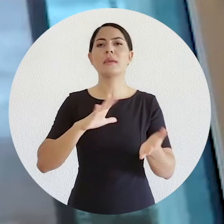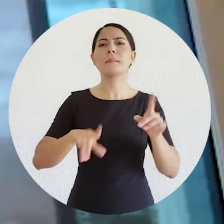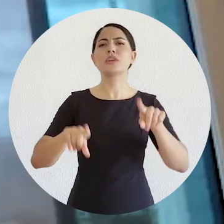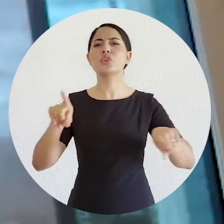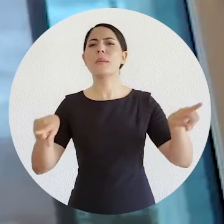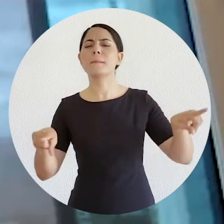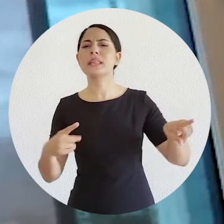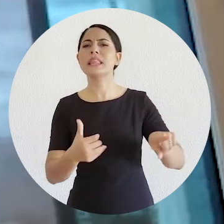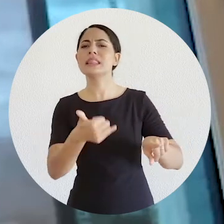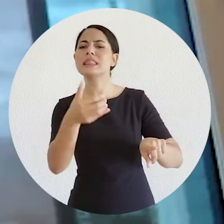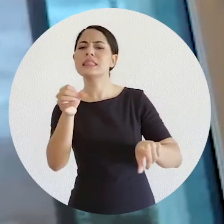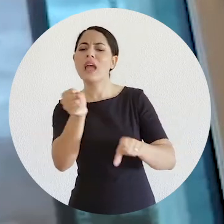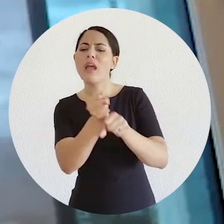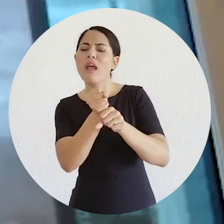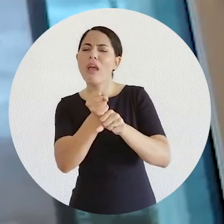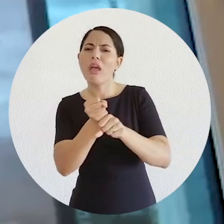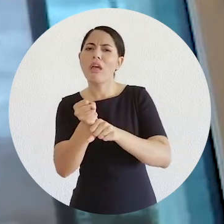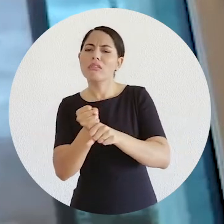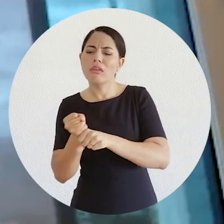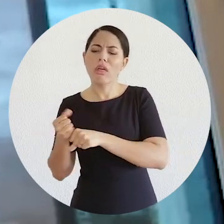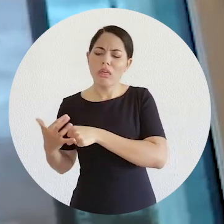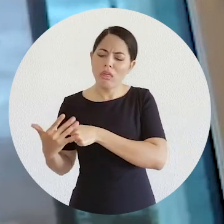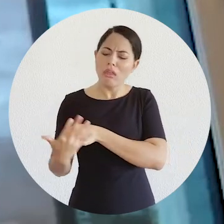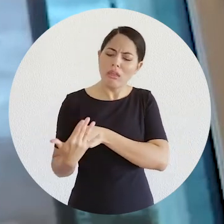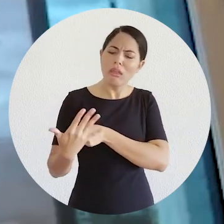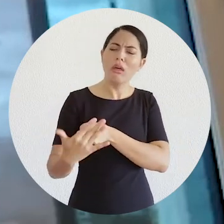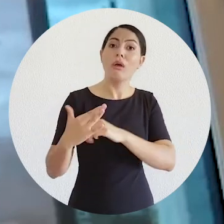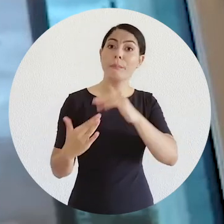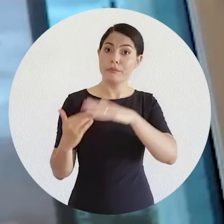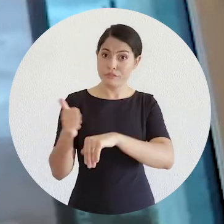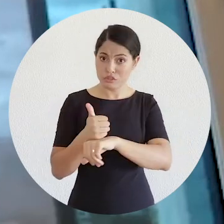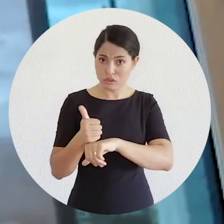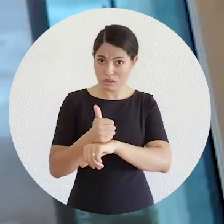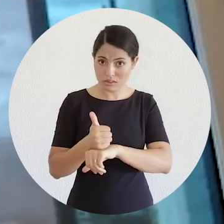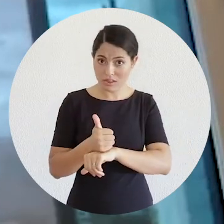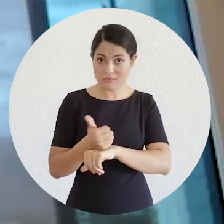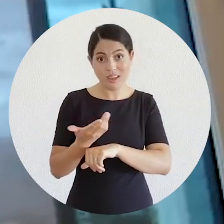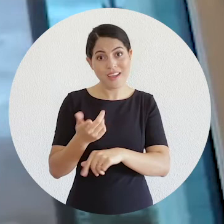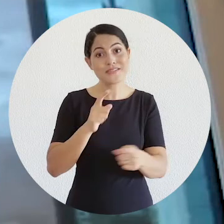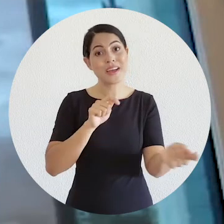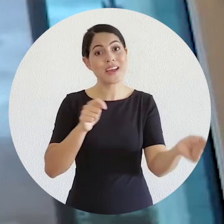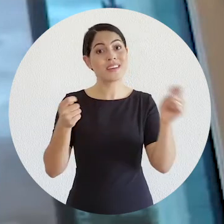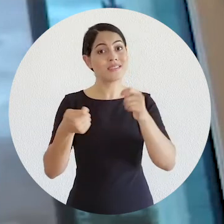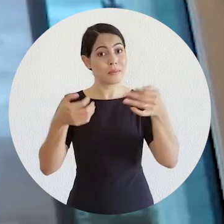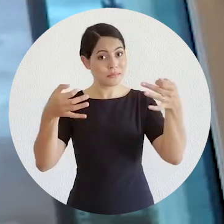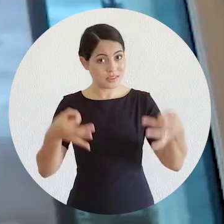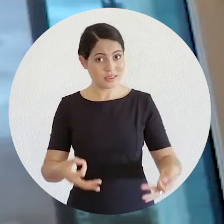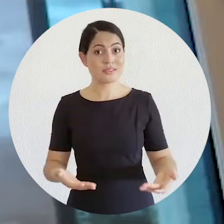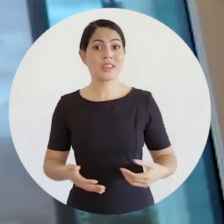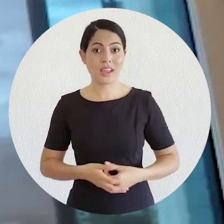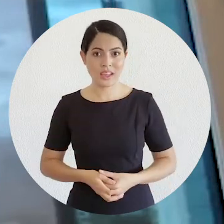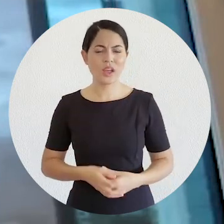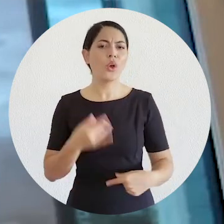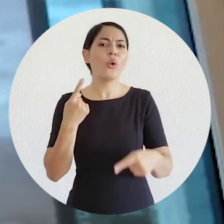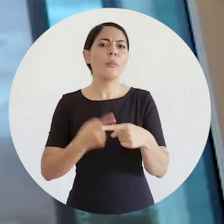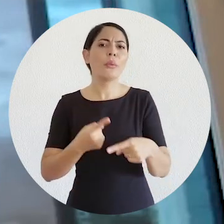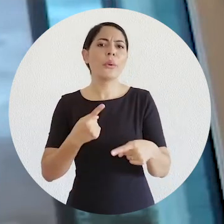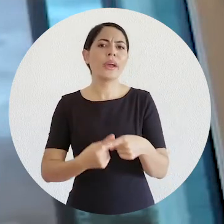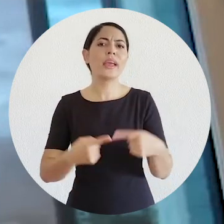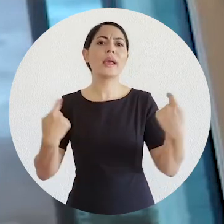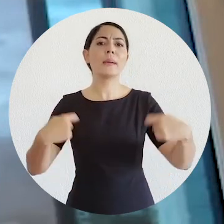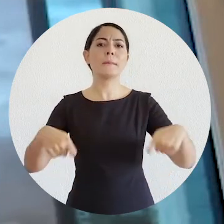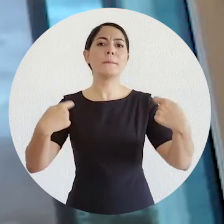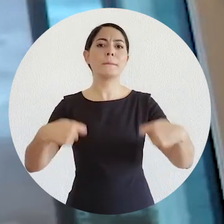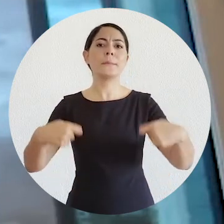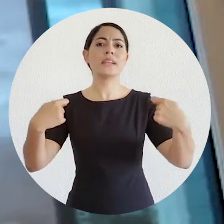10 anos de prática, eles já aplicam a conciliação e a mediação a todos os seus casos, porque eles